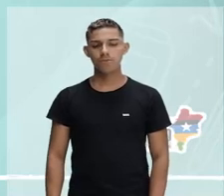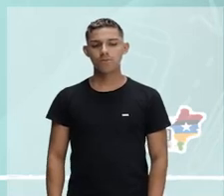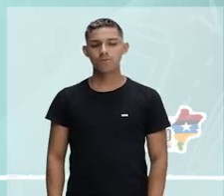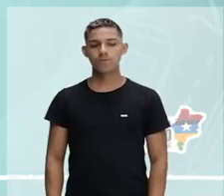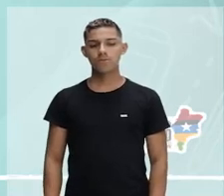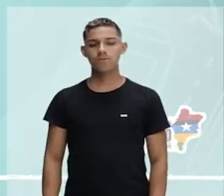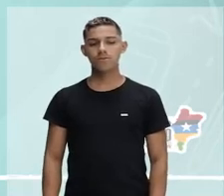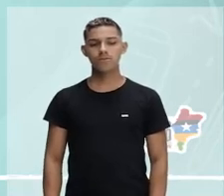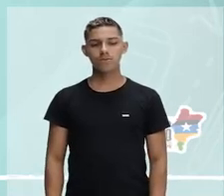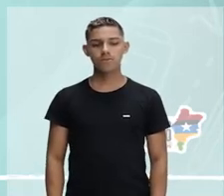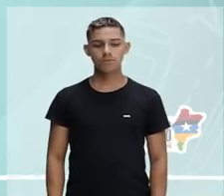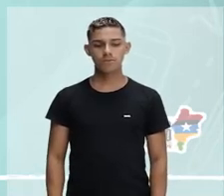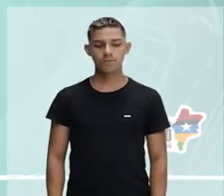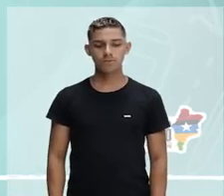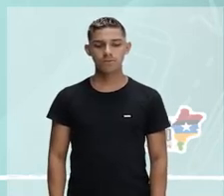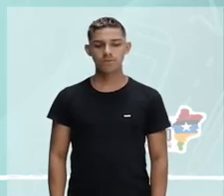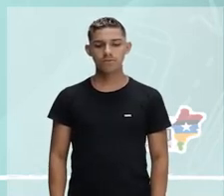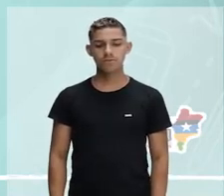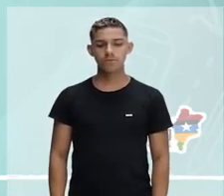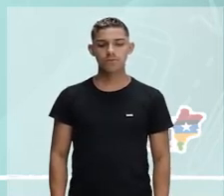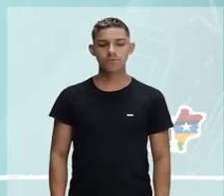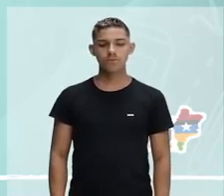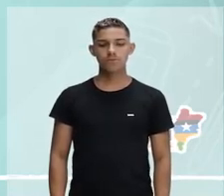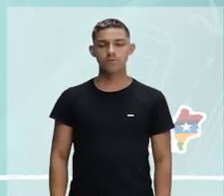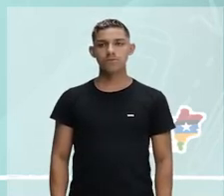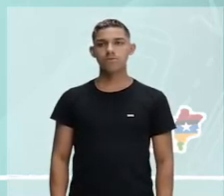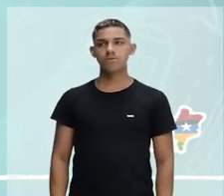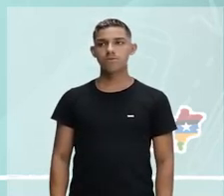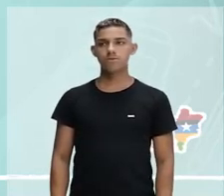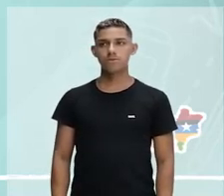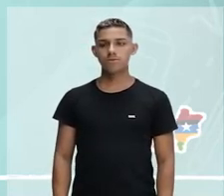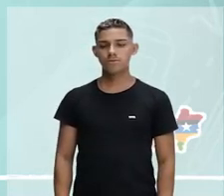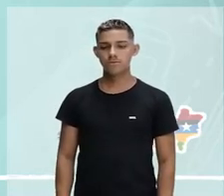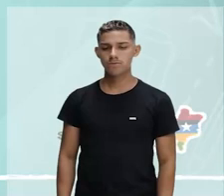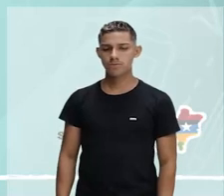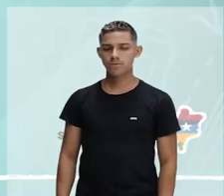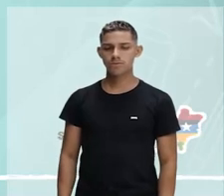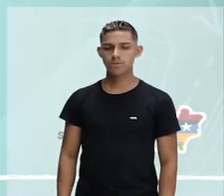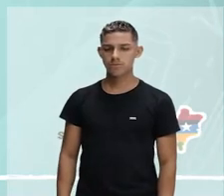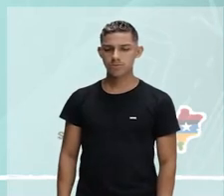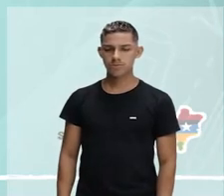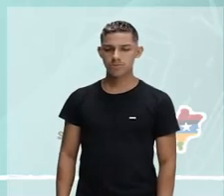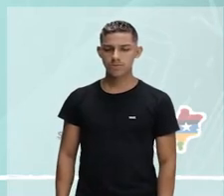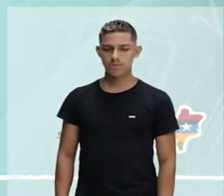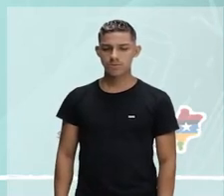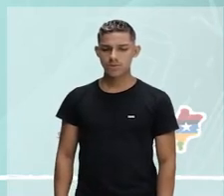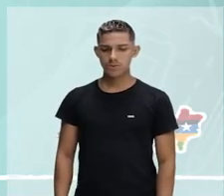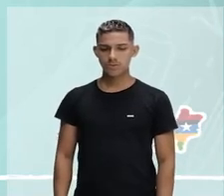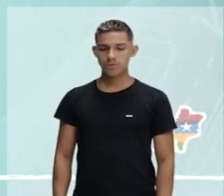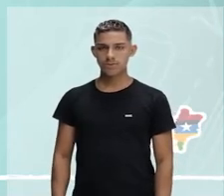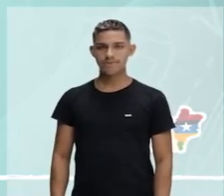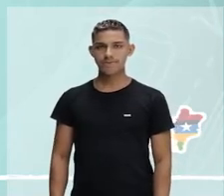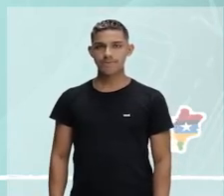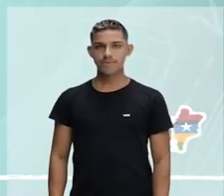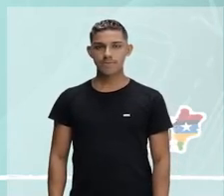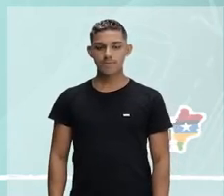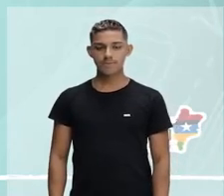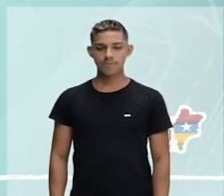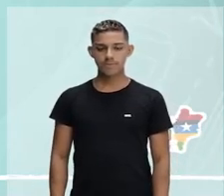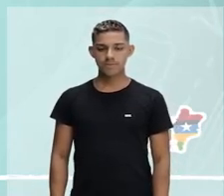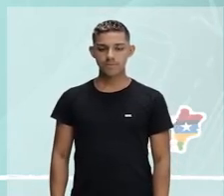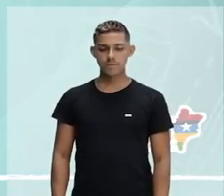Quais são as minhas notas, Chico? E eu que vou saber, você também fez prova? Isso é lá